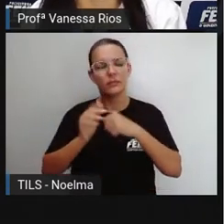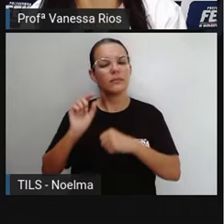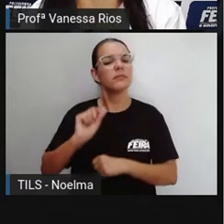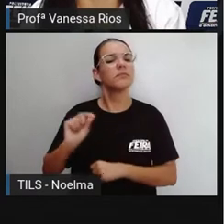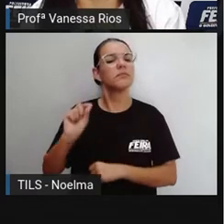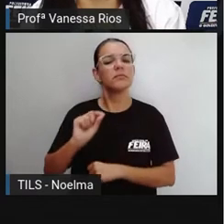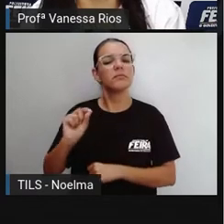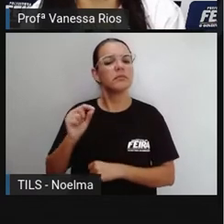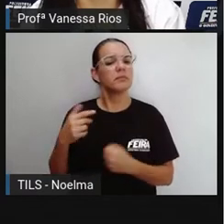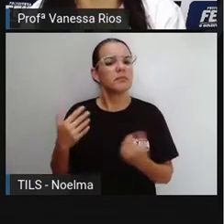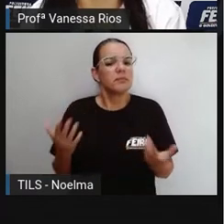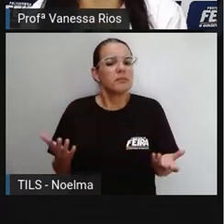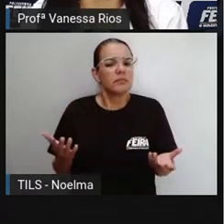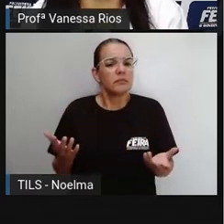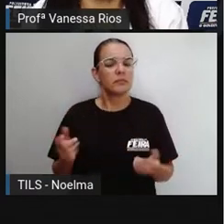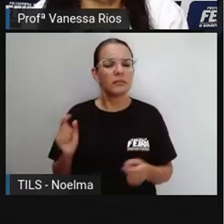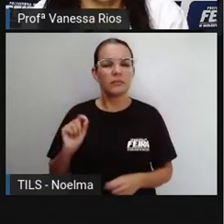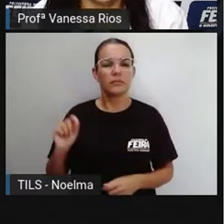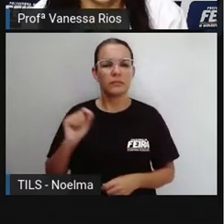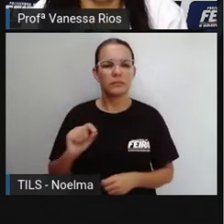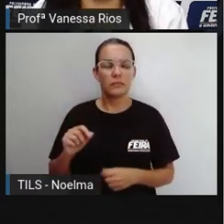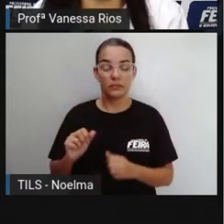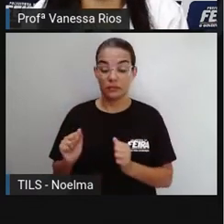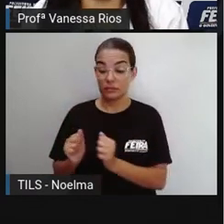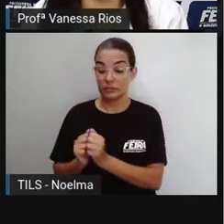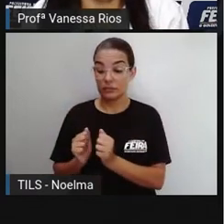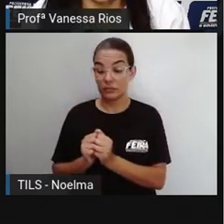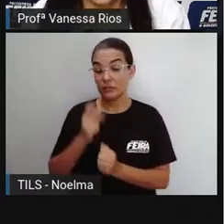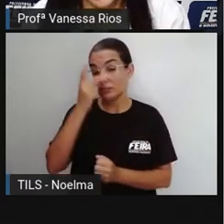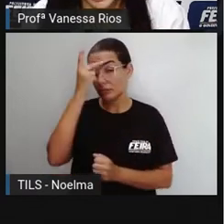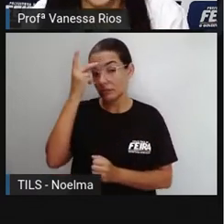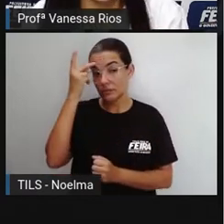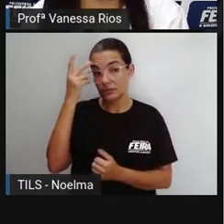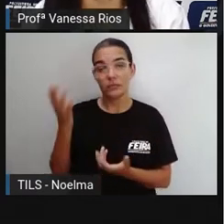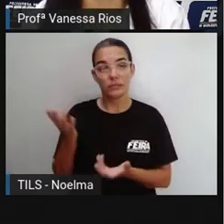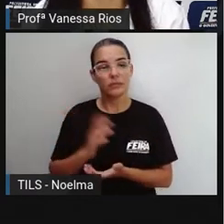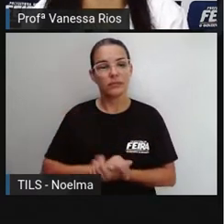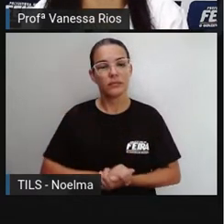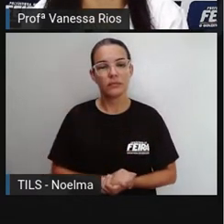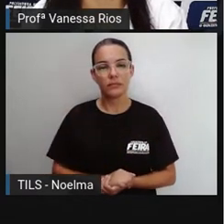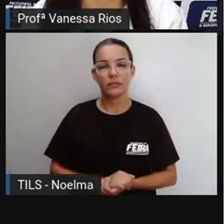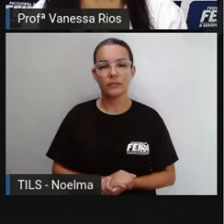essa associação, essa junção de pessoas que a PRO falou aí no início da aula.